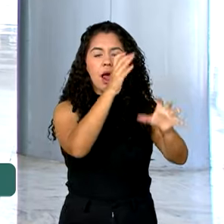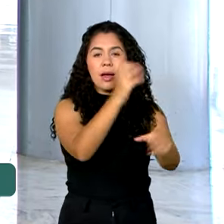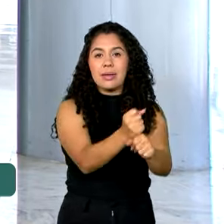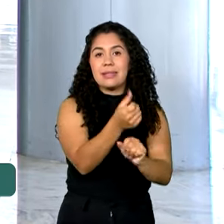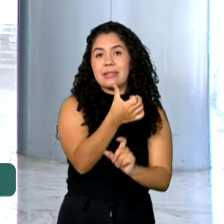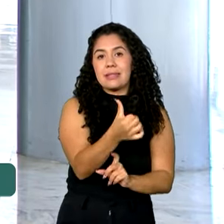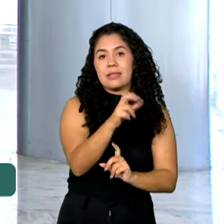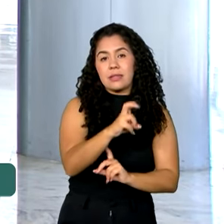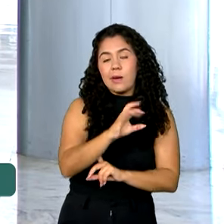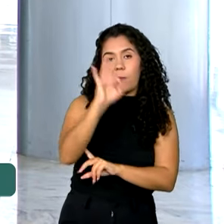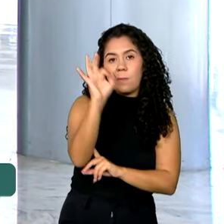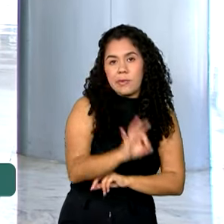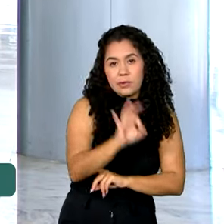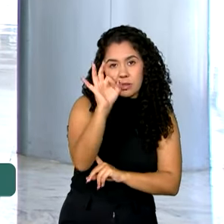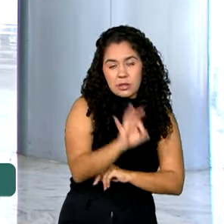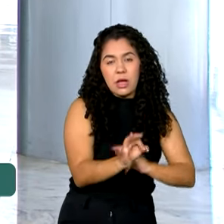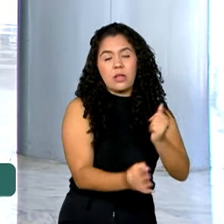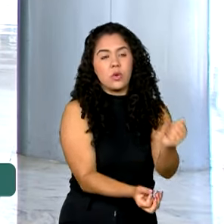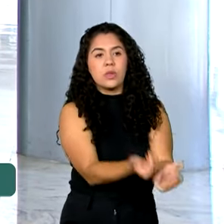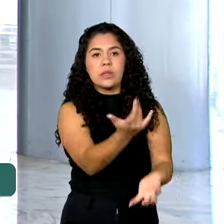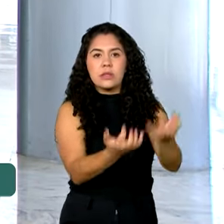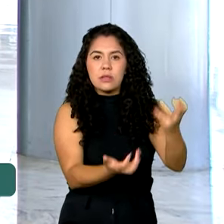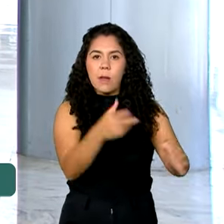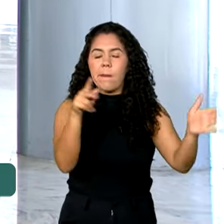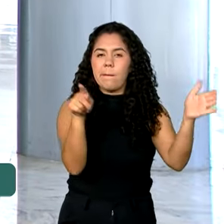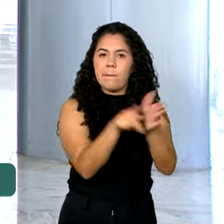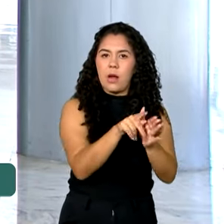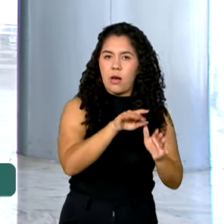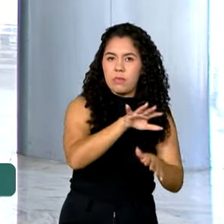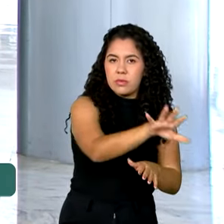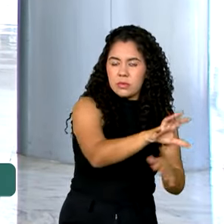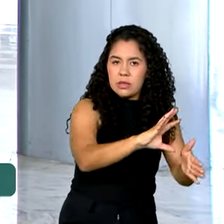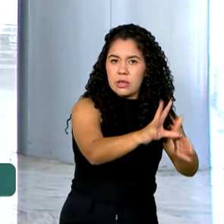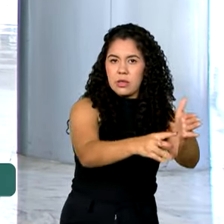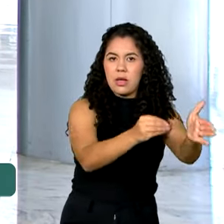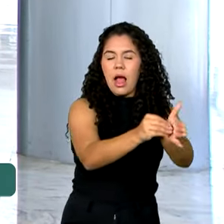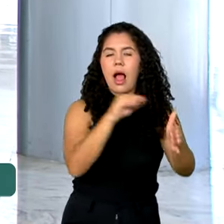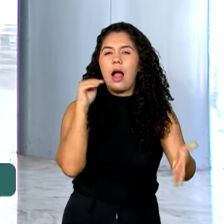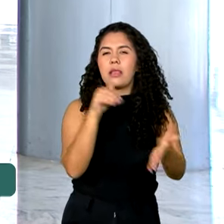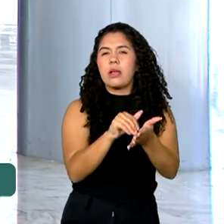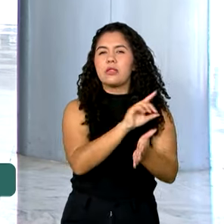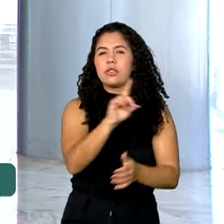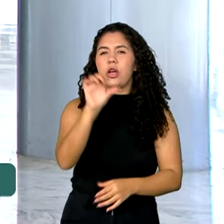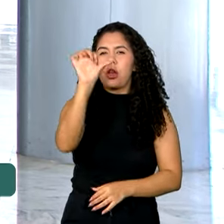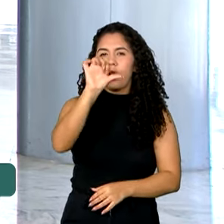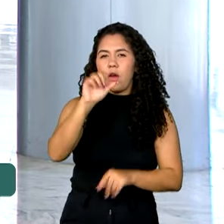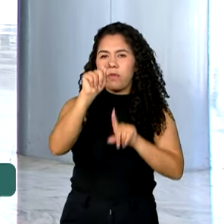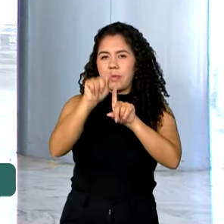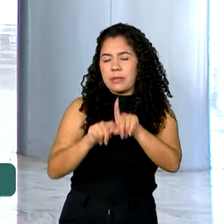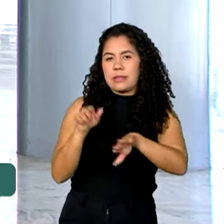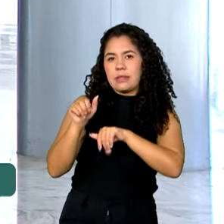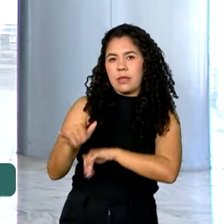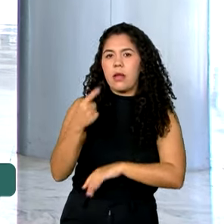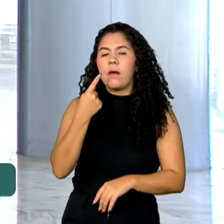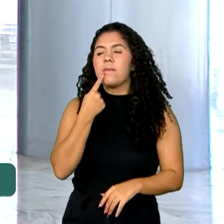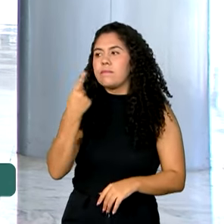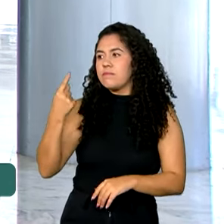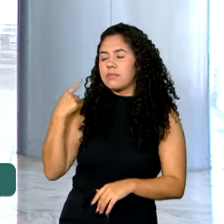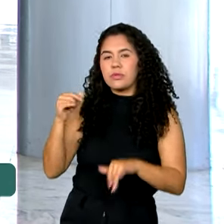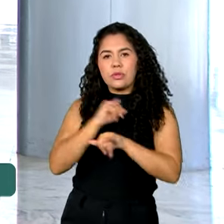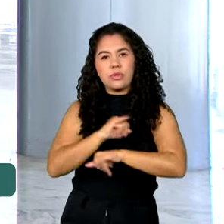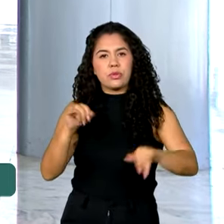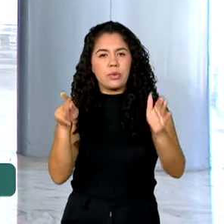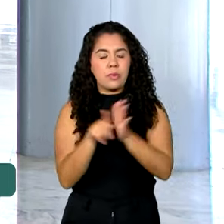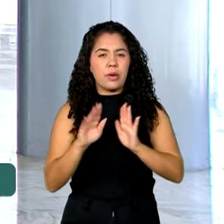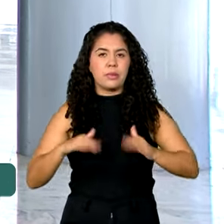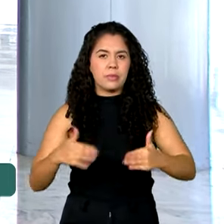% dos incêndios na região até o dia 9 de setembro, segundo o último boletim divulgado pelo Ministério